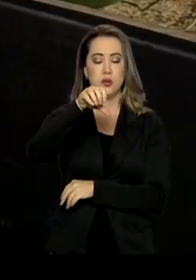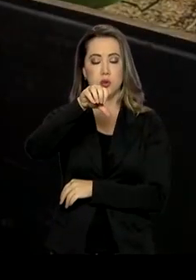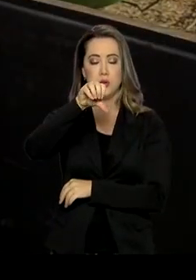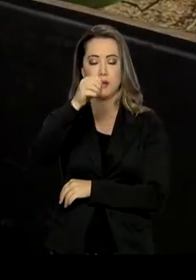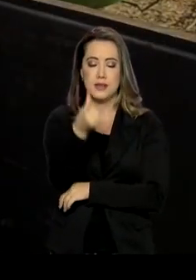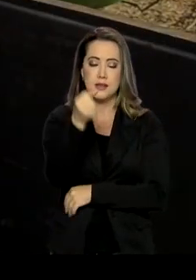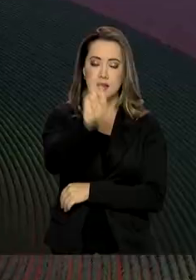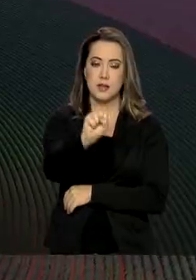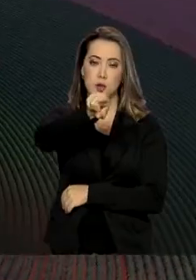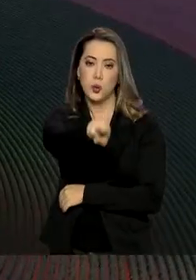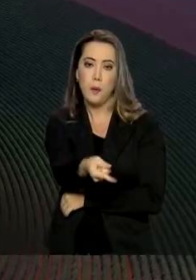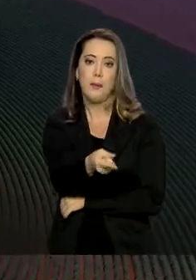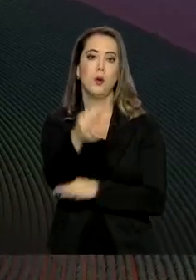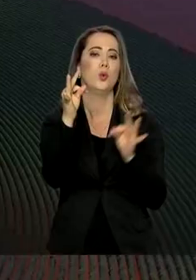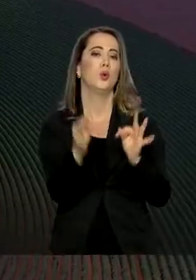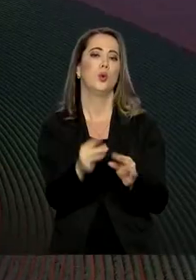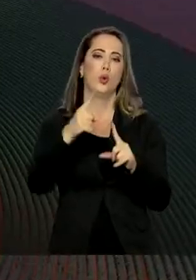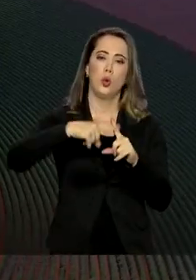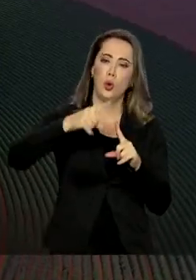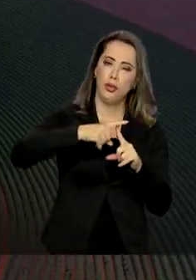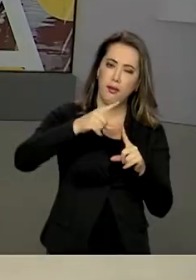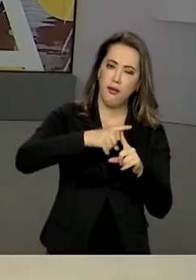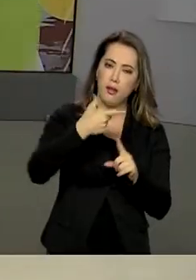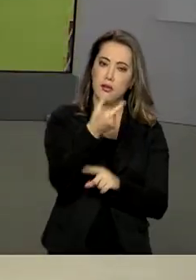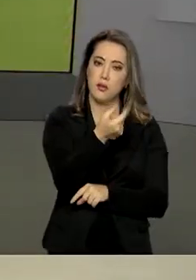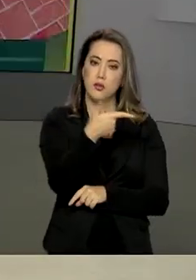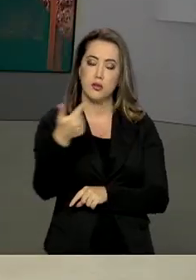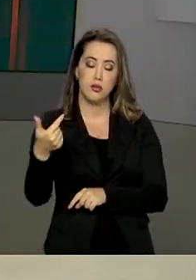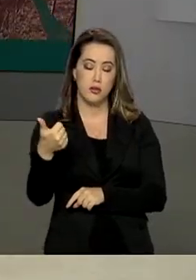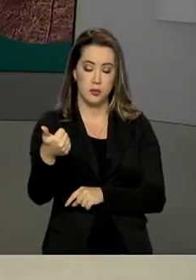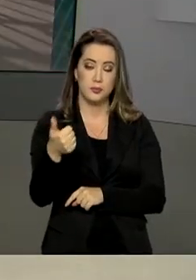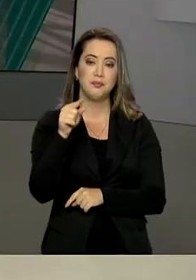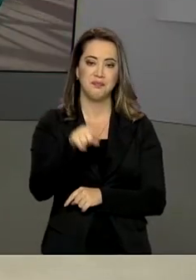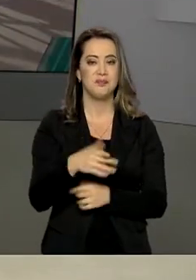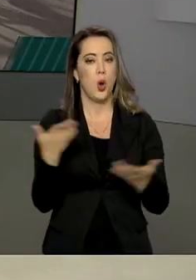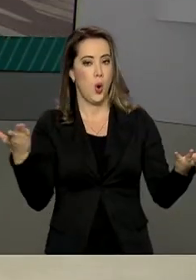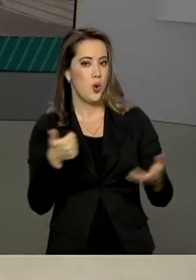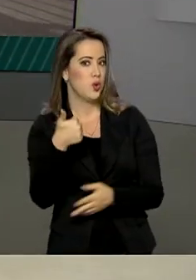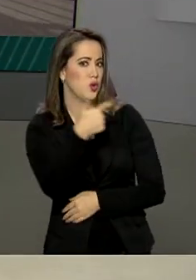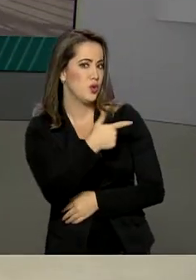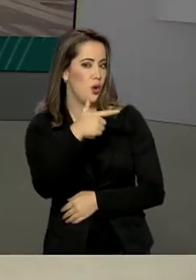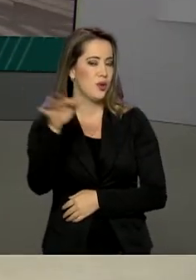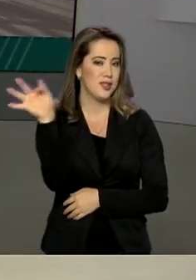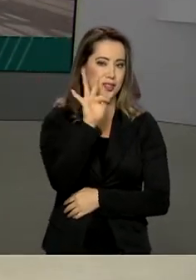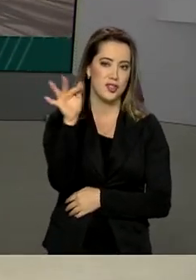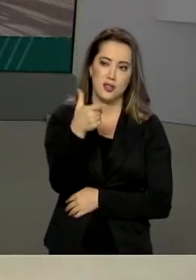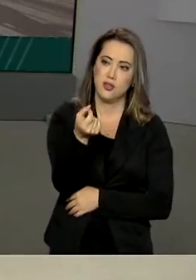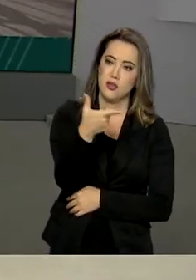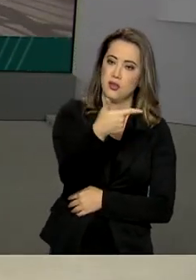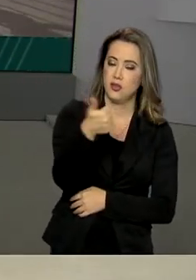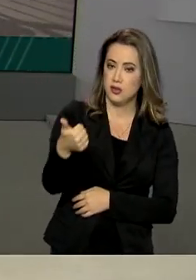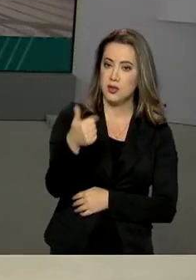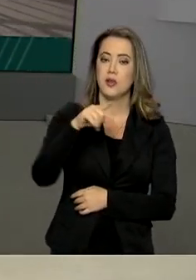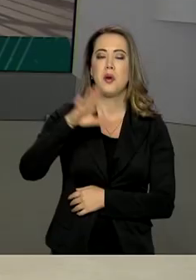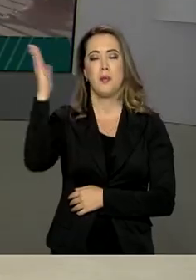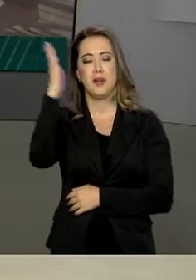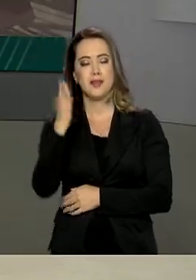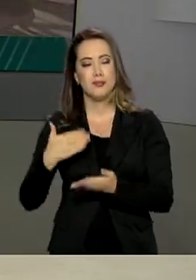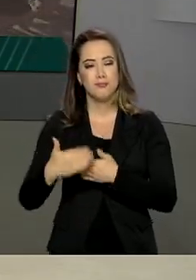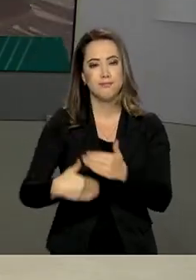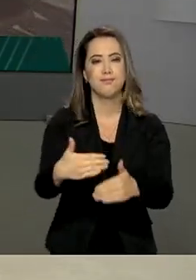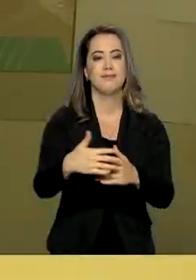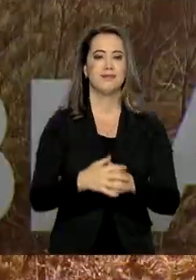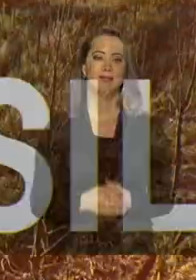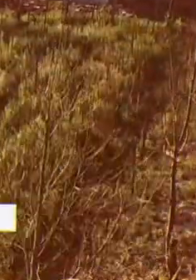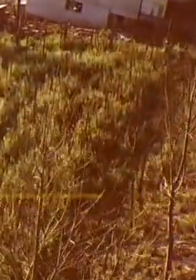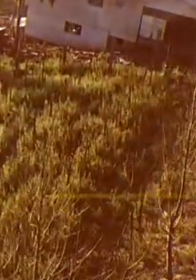milhões de toneladas em 2021. 12 de fevereiro de 2021, Brasil em Dia já está no ar.